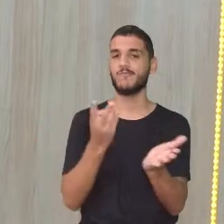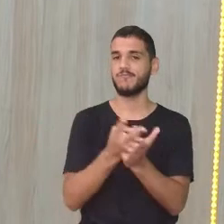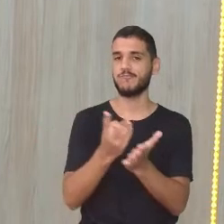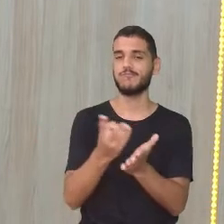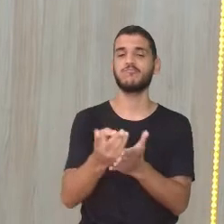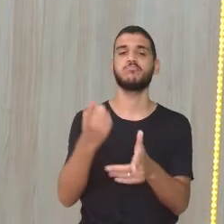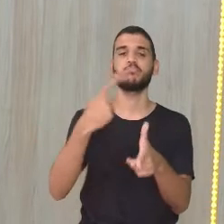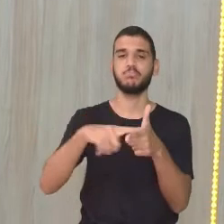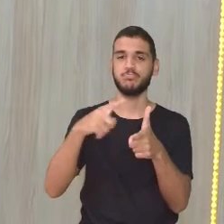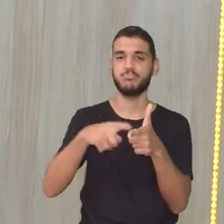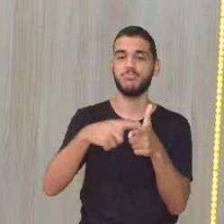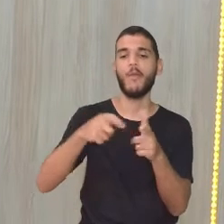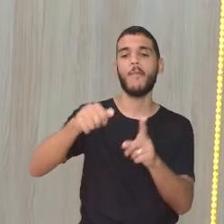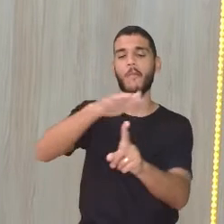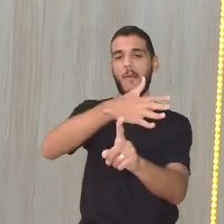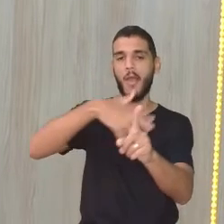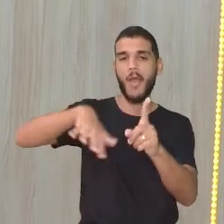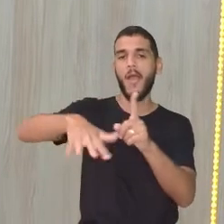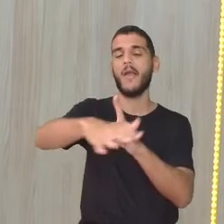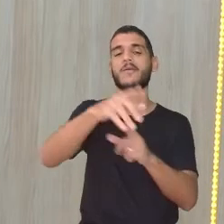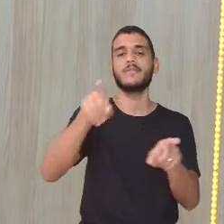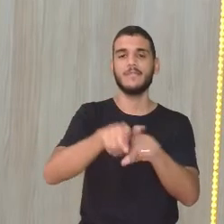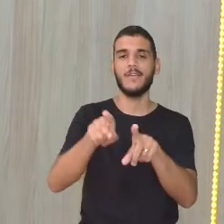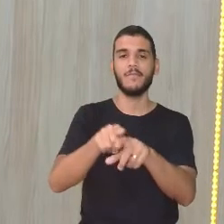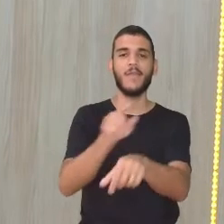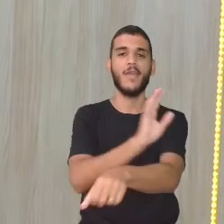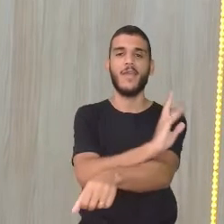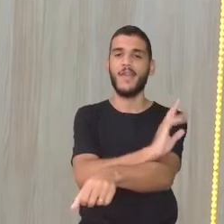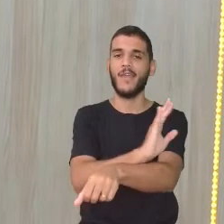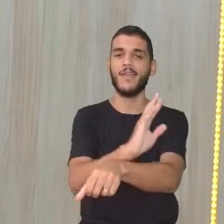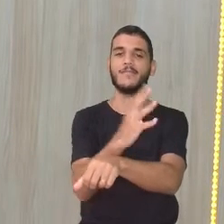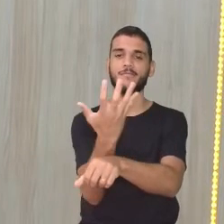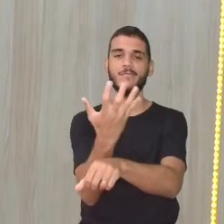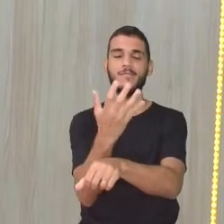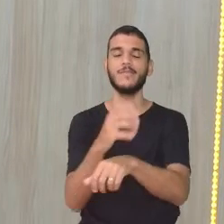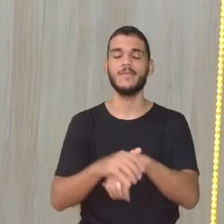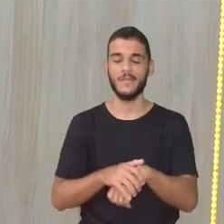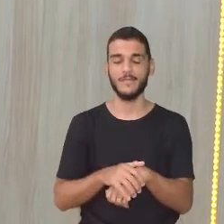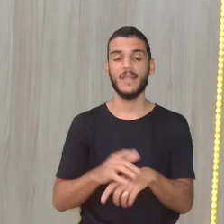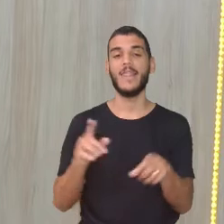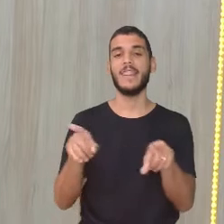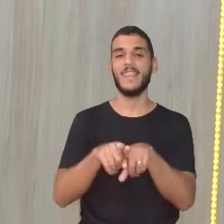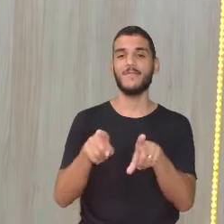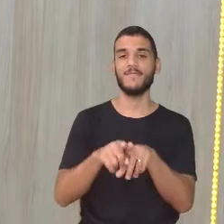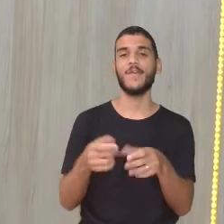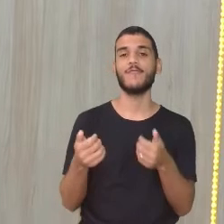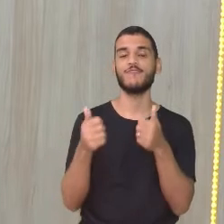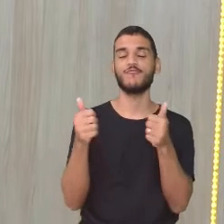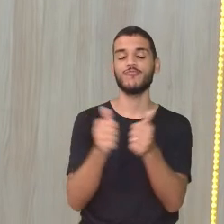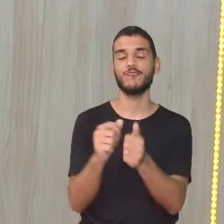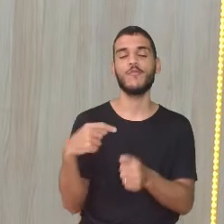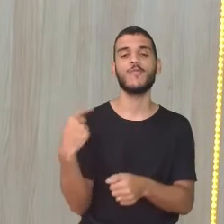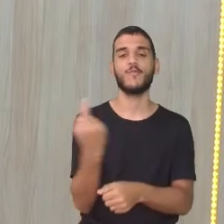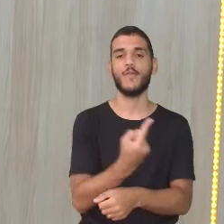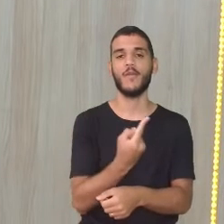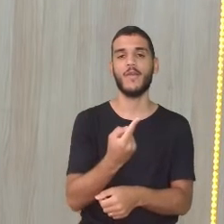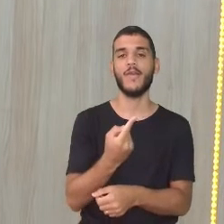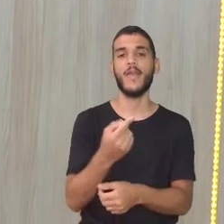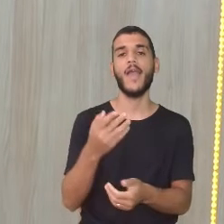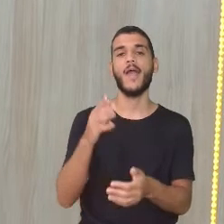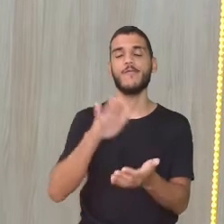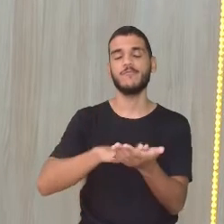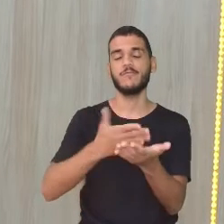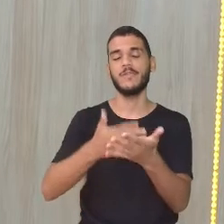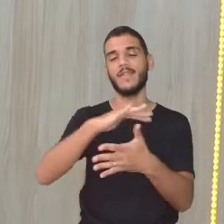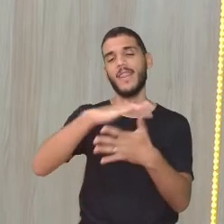ambientais urbanos. Quem está me acompanhando hoje é o nosso intérprete de livros, Klinsmann, fazendo essa acessibilidade aí aos estudantes